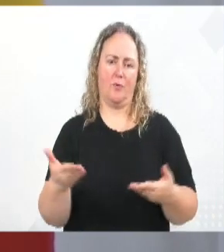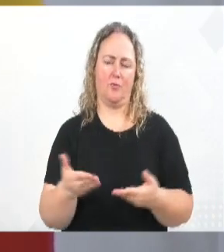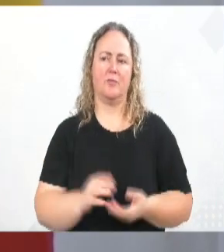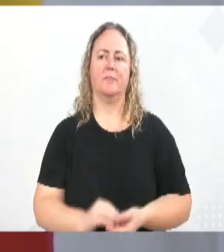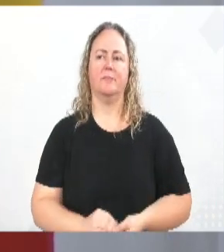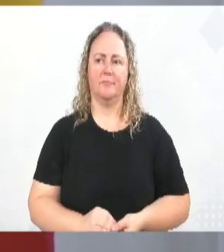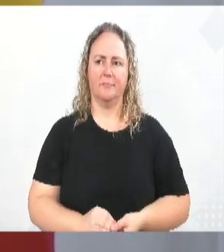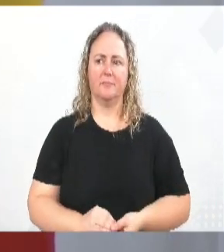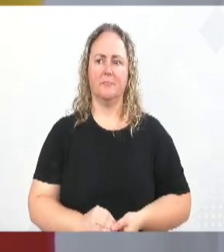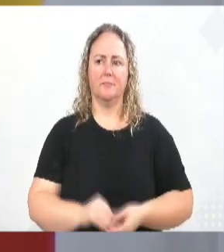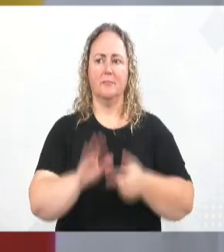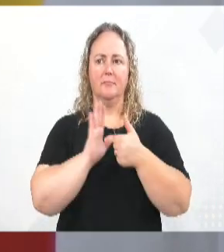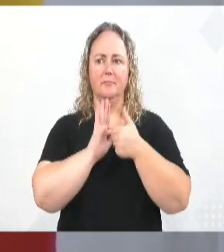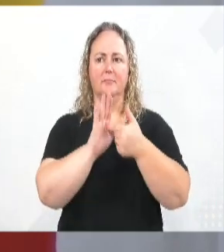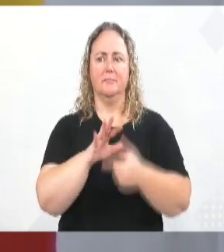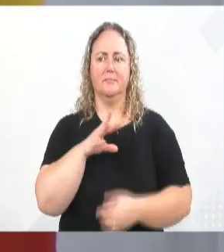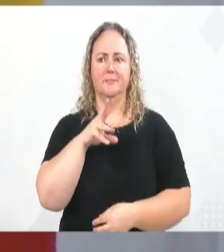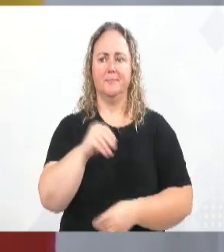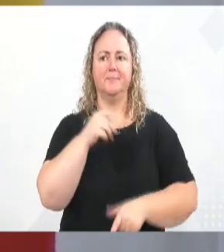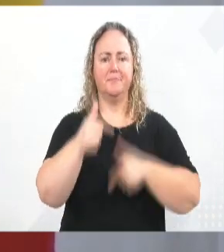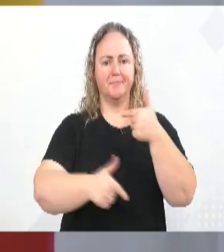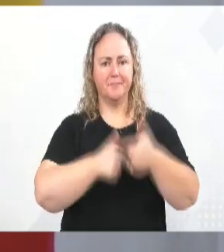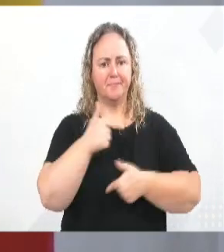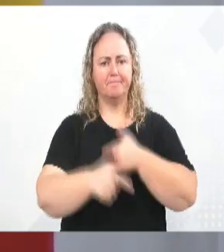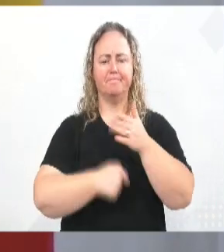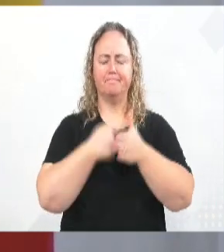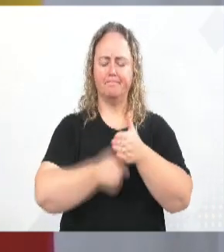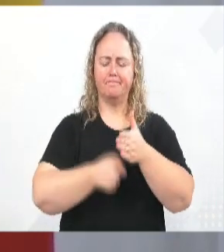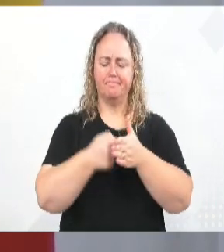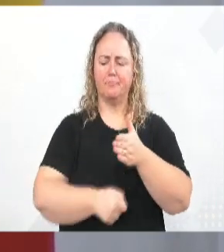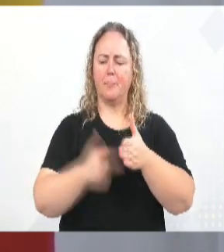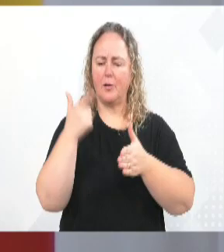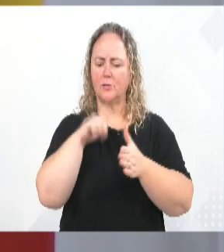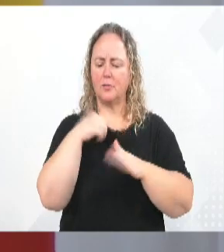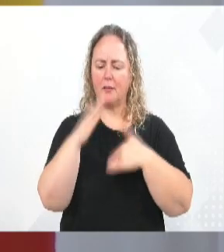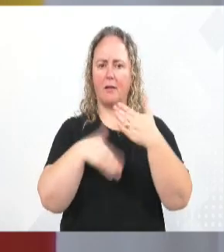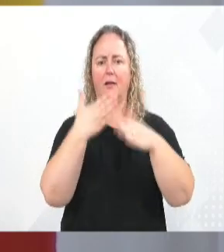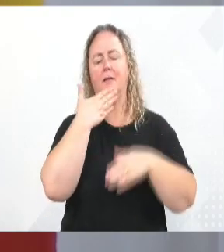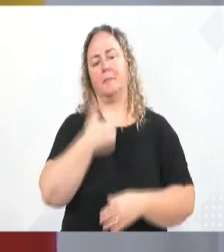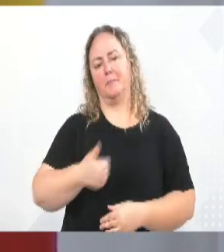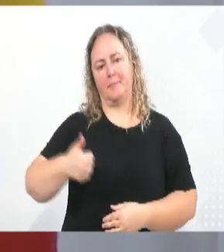trazer e mostrar em números todo o trabalho e toda a luta que tem sido feita para construir uma realidade melhor. Obrigado a todos. Obrigado.